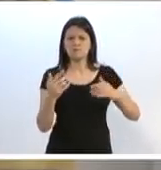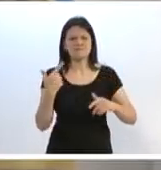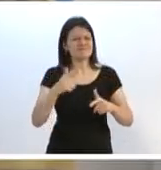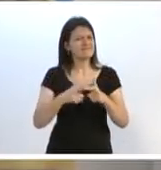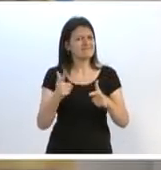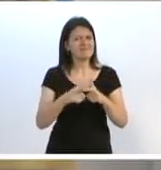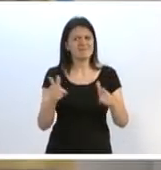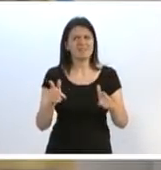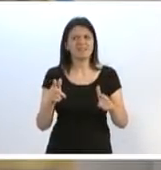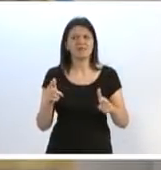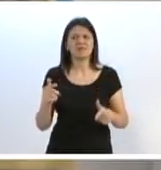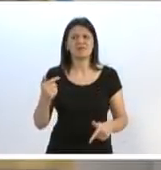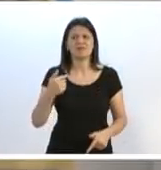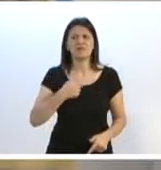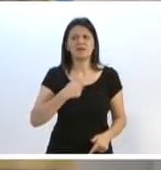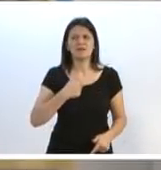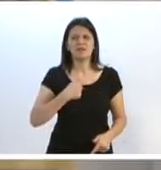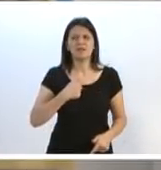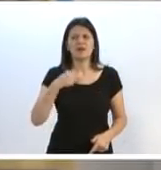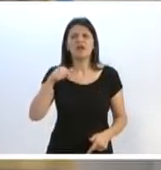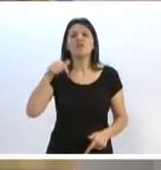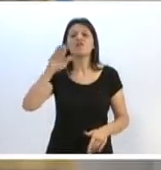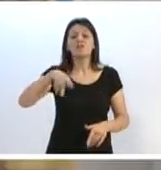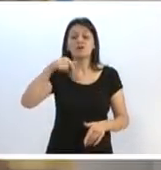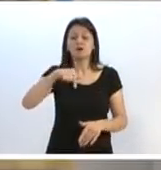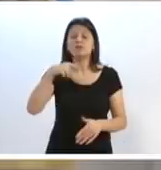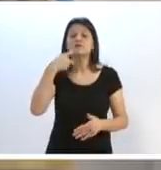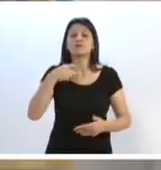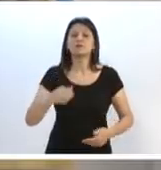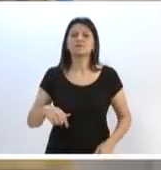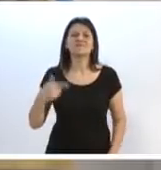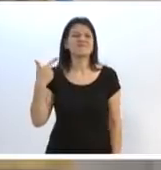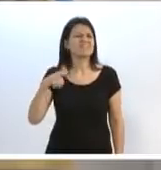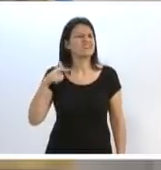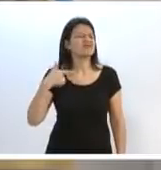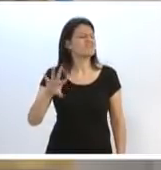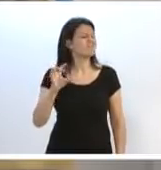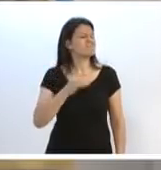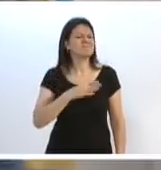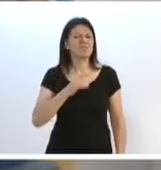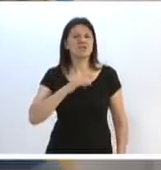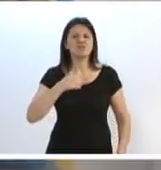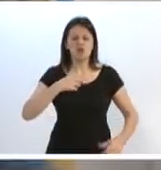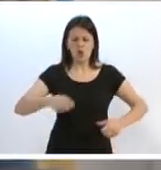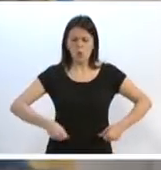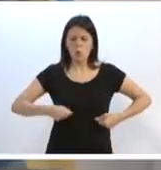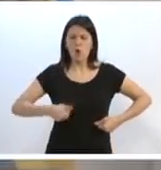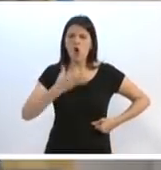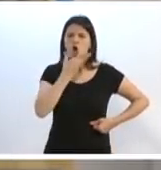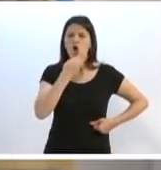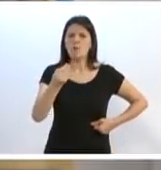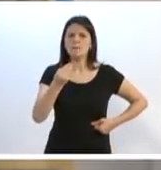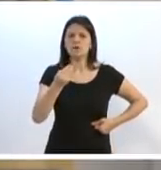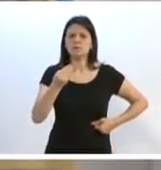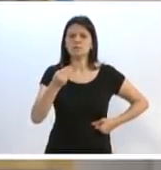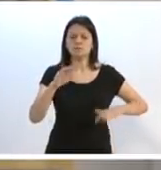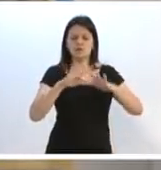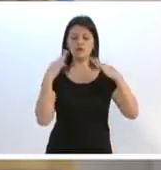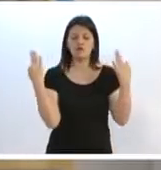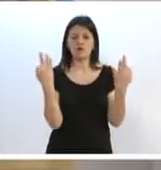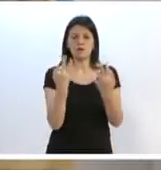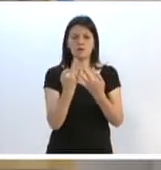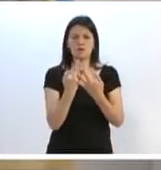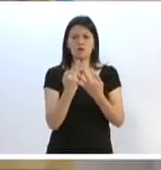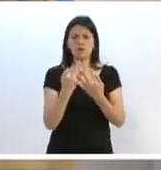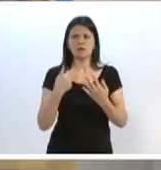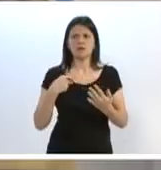problema. Eu vou falar aqui, porque eu não tenho medo. Eu uso calça. E eu sou honrado de família. Eu sou um